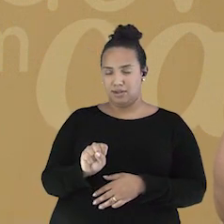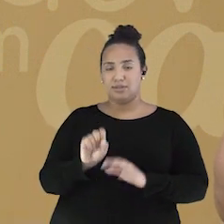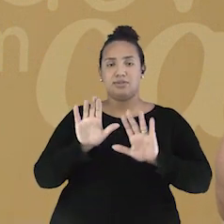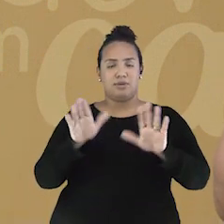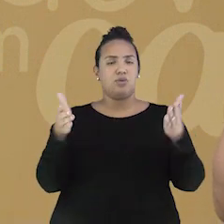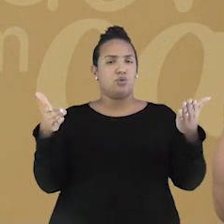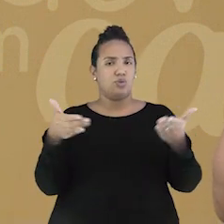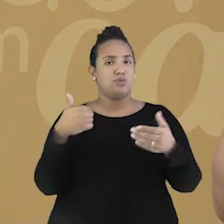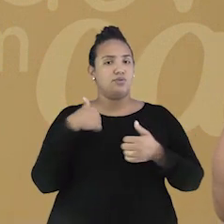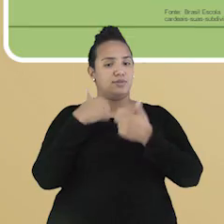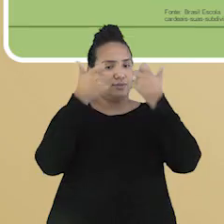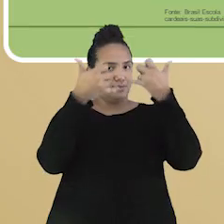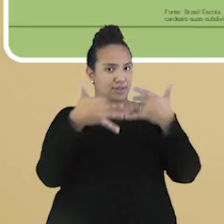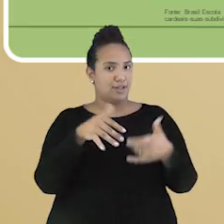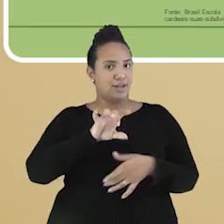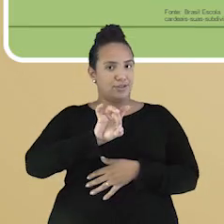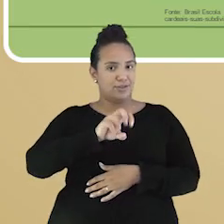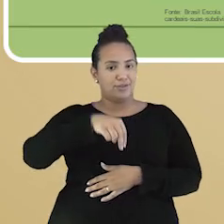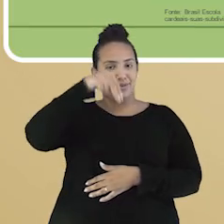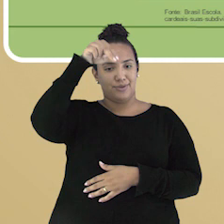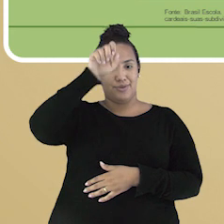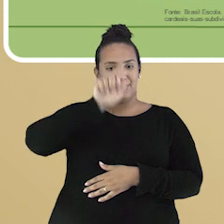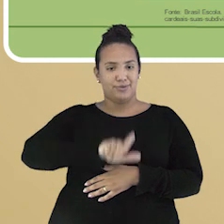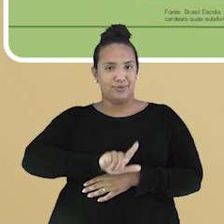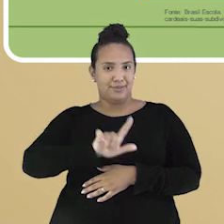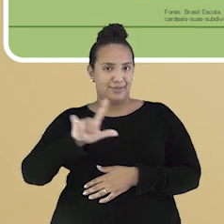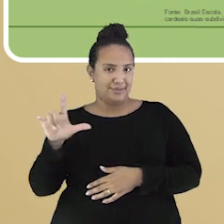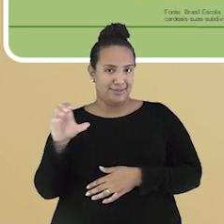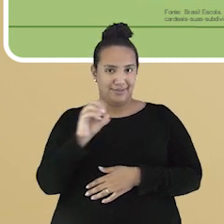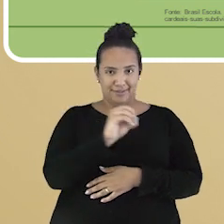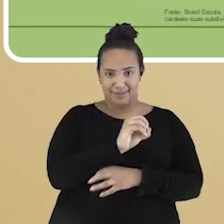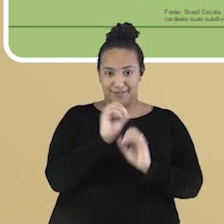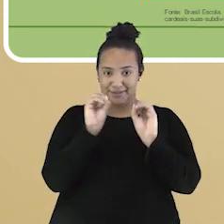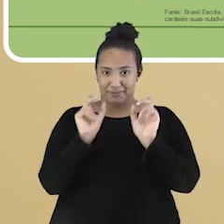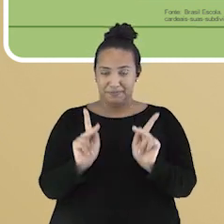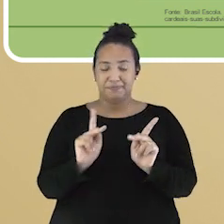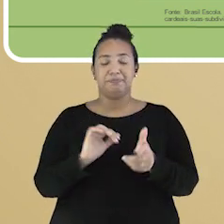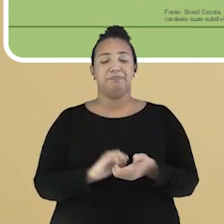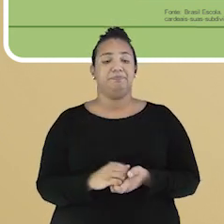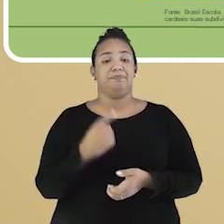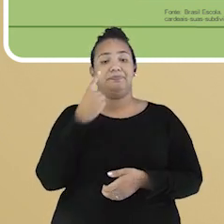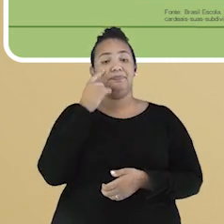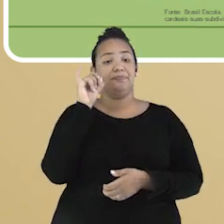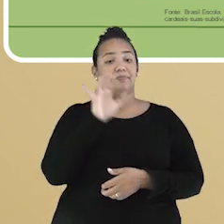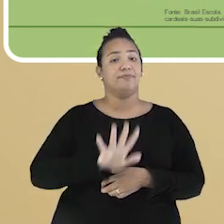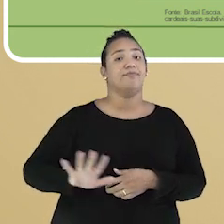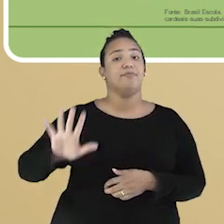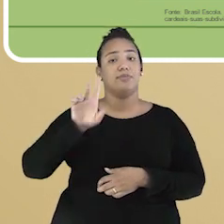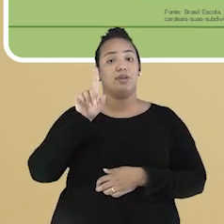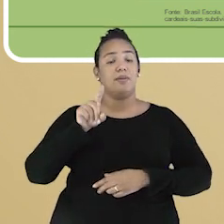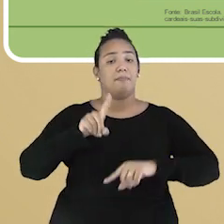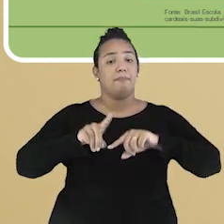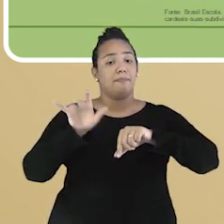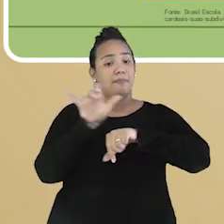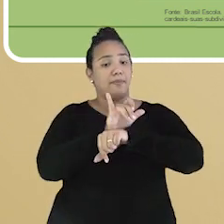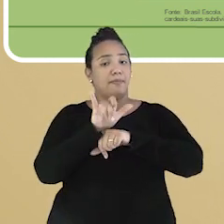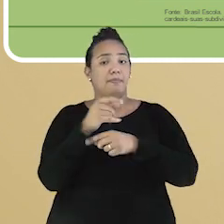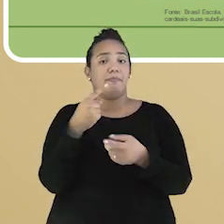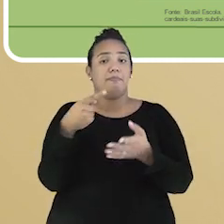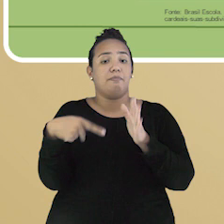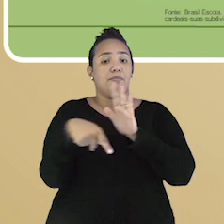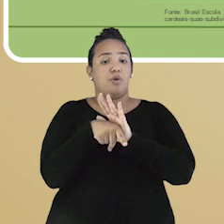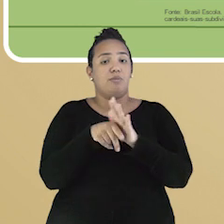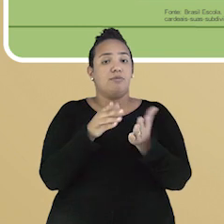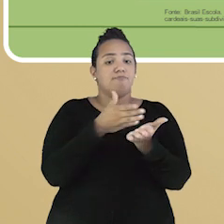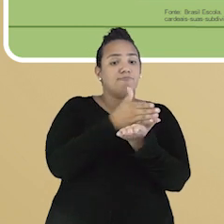cardeais, ok? Temos aqui na tela a rosa dos ventos, um instrumento criado para auxiliar na orientação. Vamos